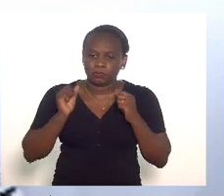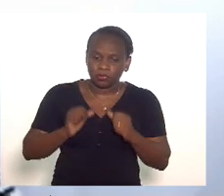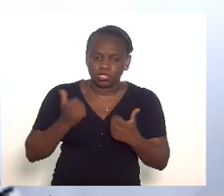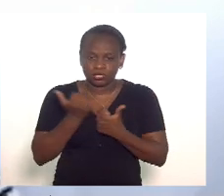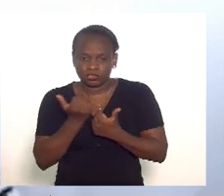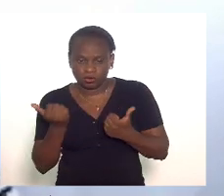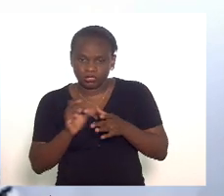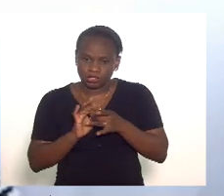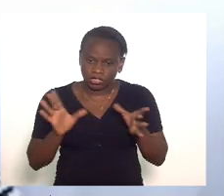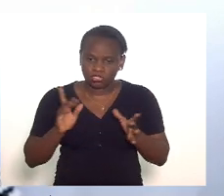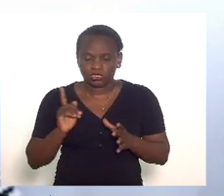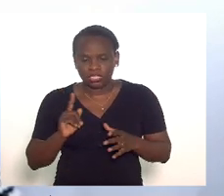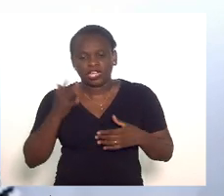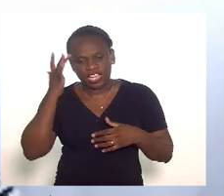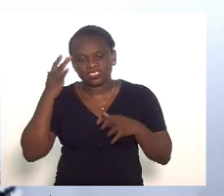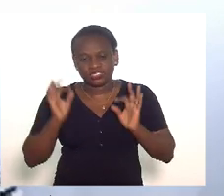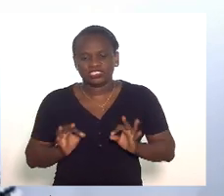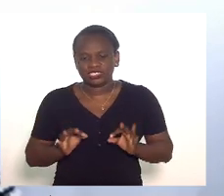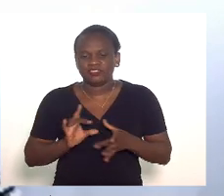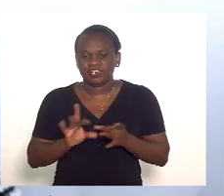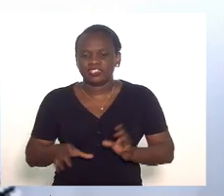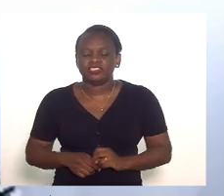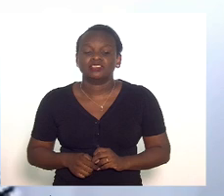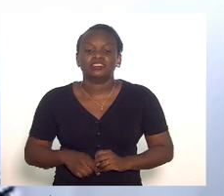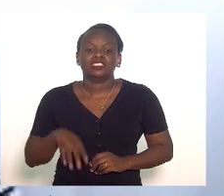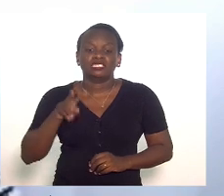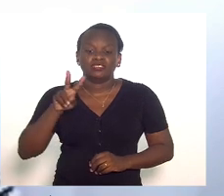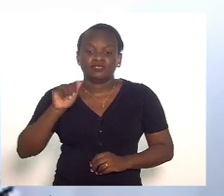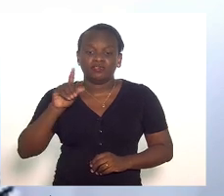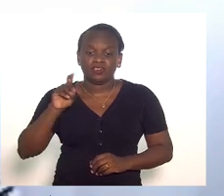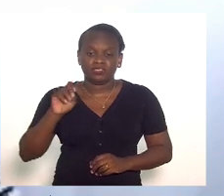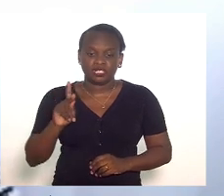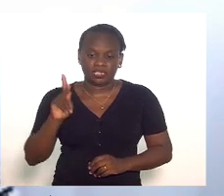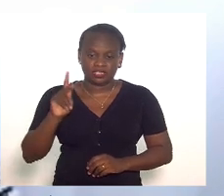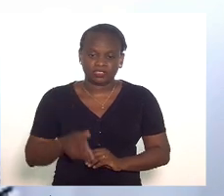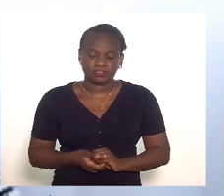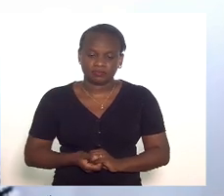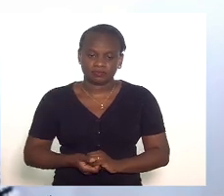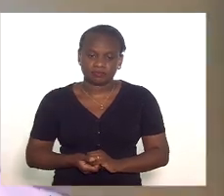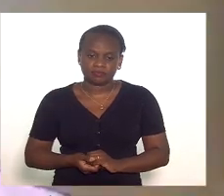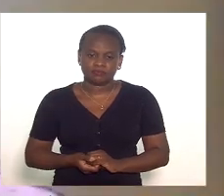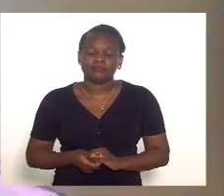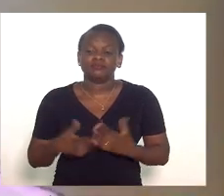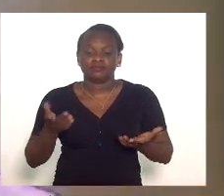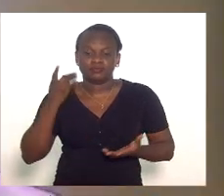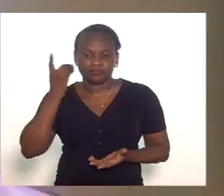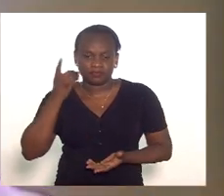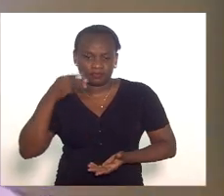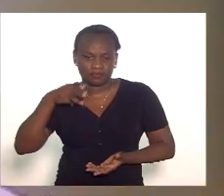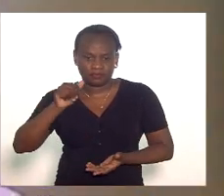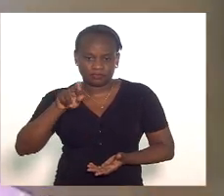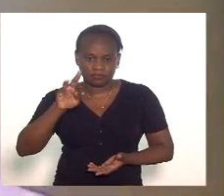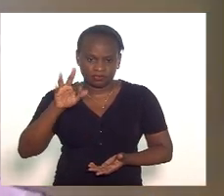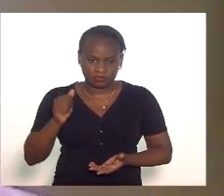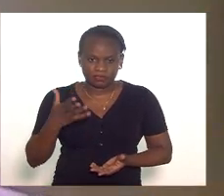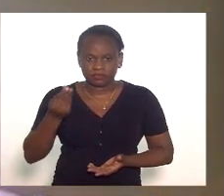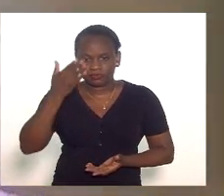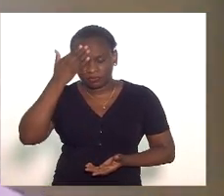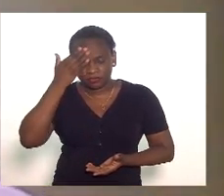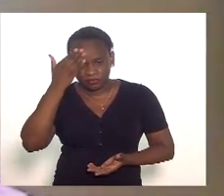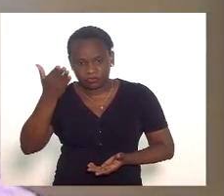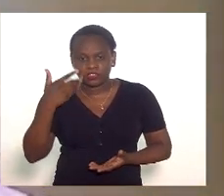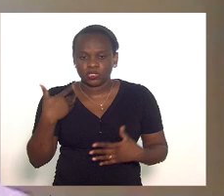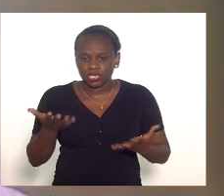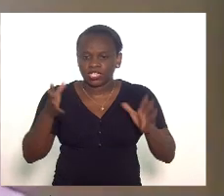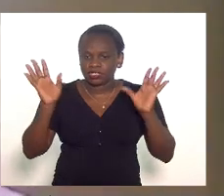coautomia que com certeza será concedida deputado Valdeque Carneiro deputada Marta Rocha muito obrigado eu quero